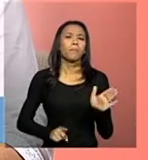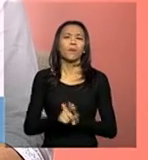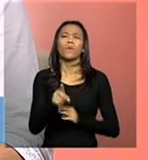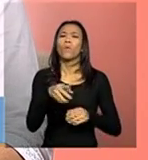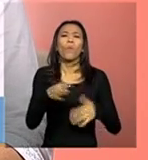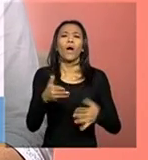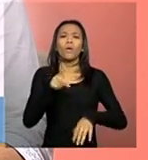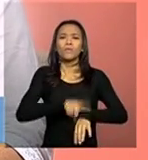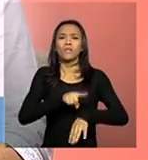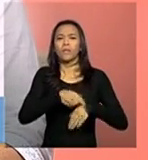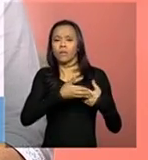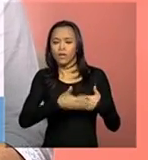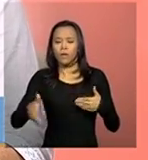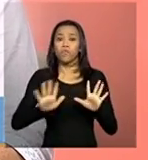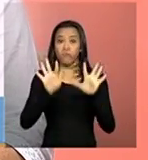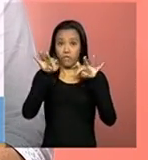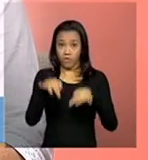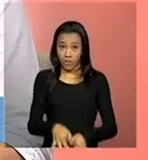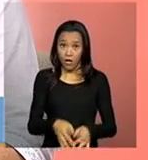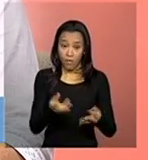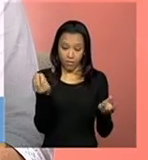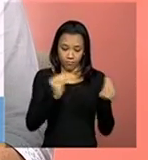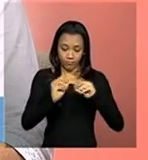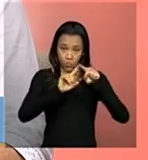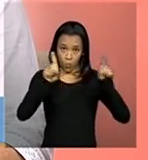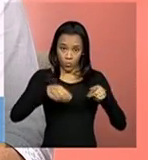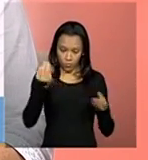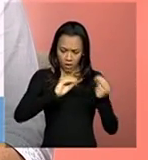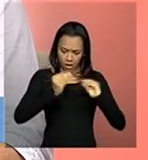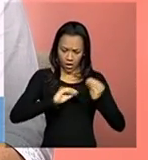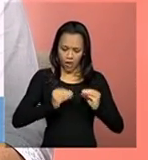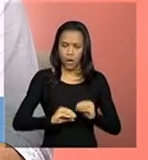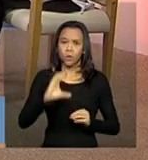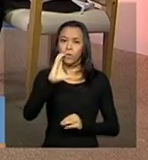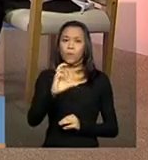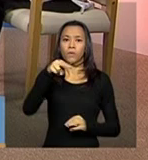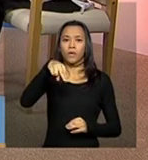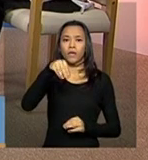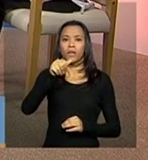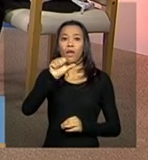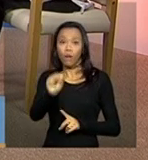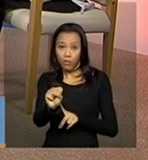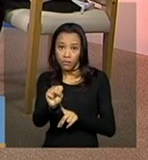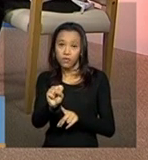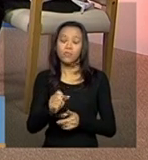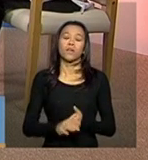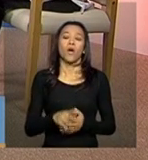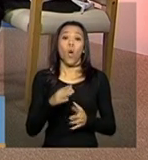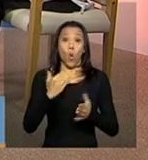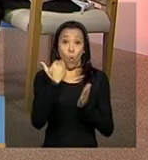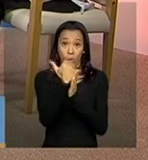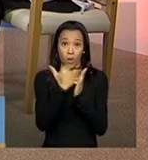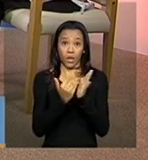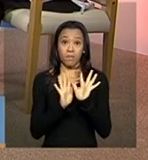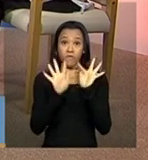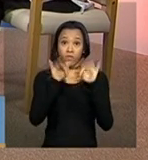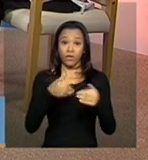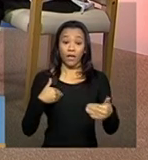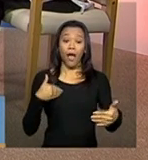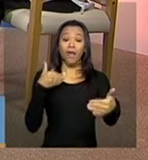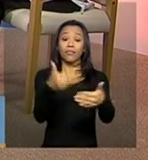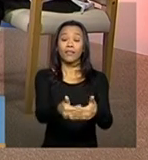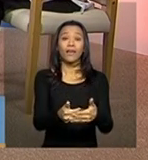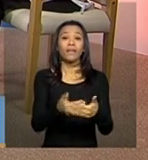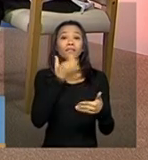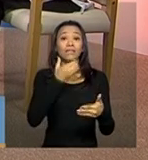final para o preenchimento do Quineias? Olha só, como a gente já destacou, o programa se encerra em dezembro de 2014. Então, até o